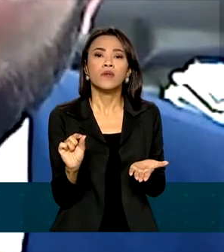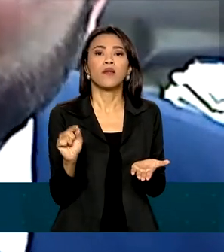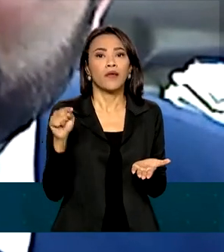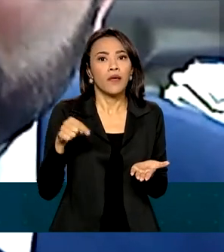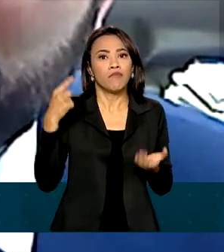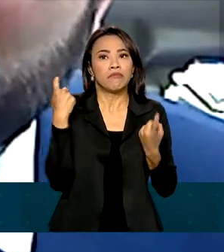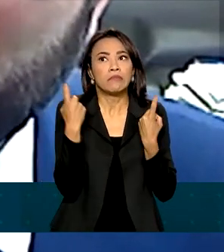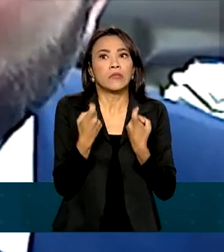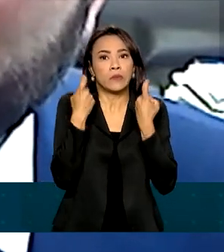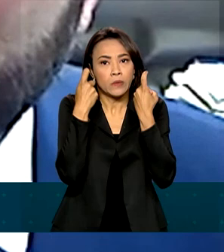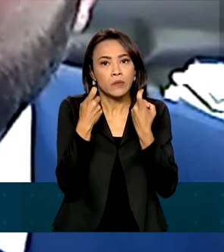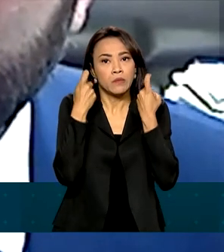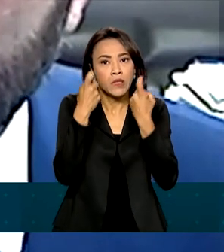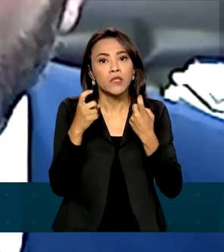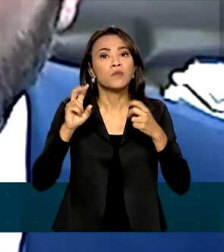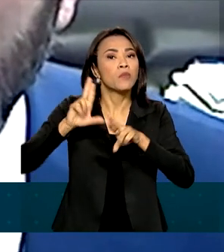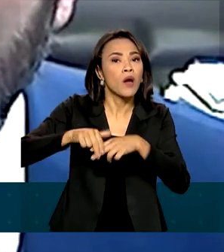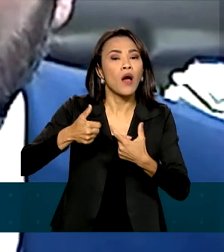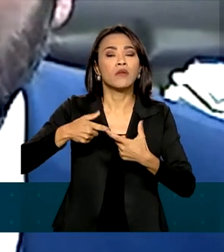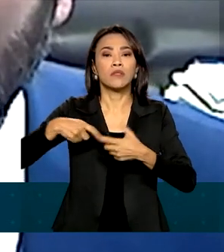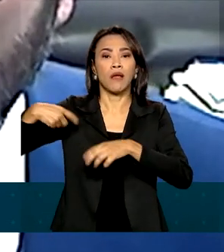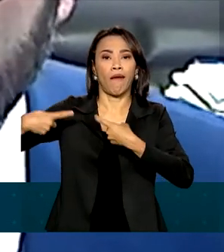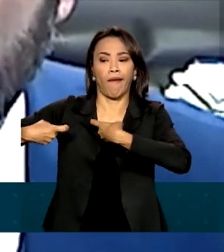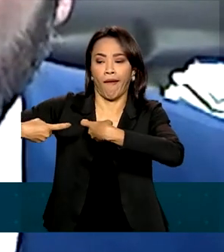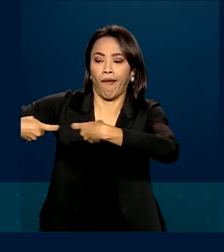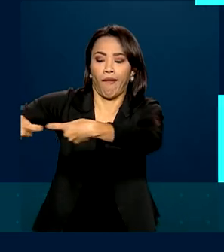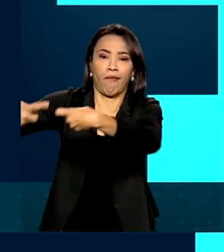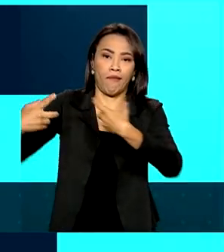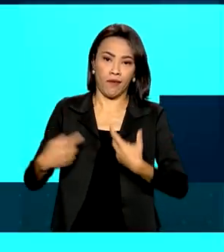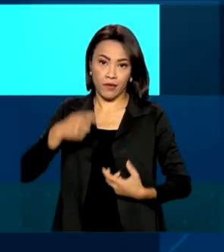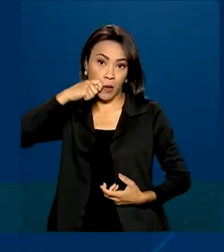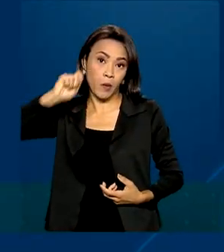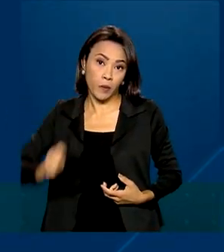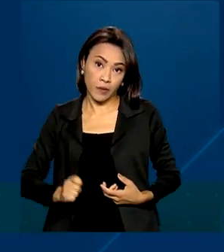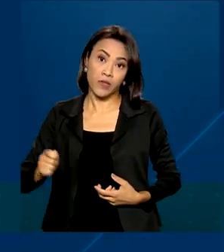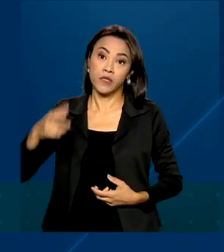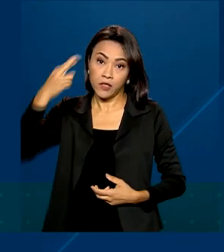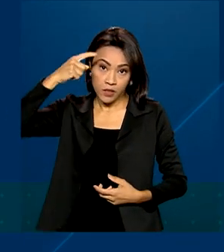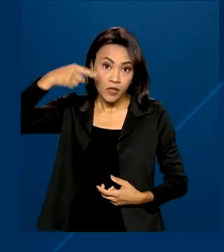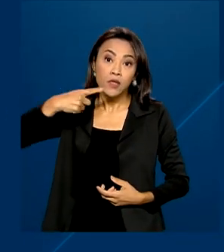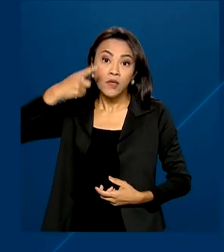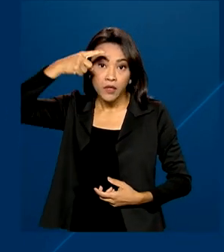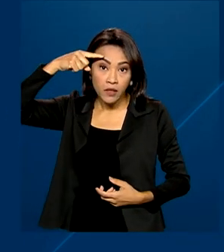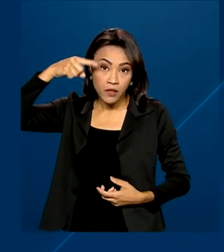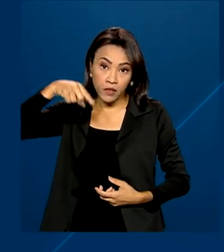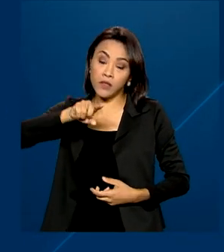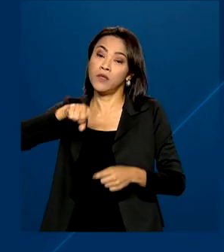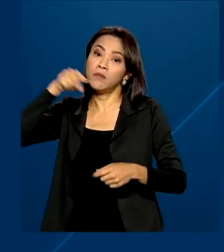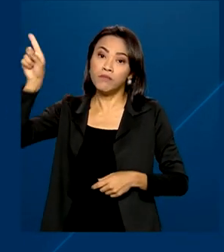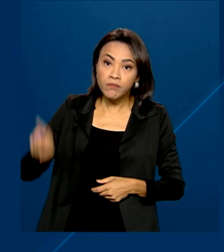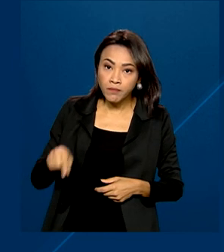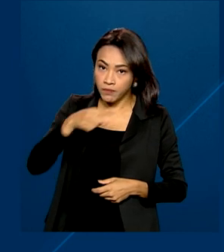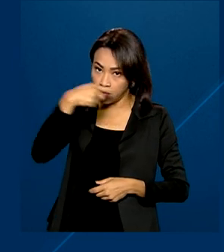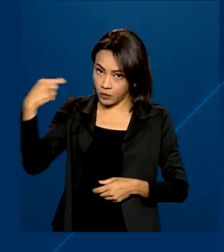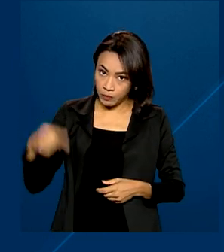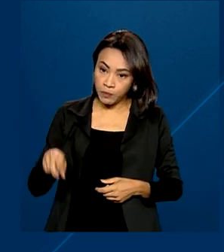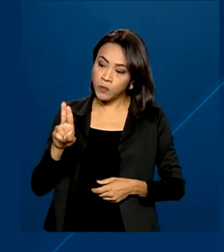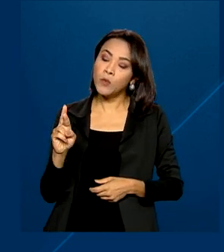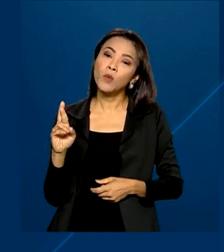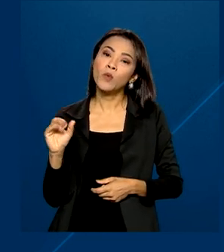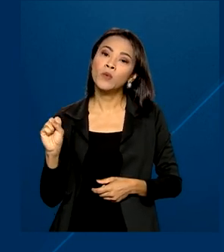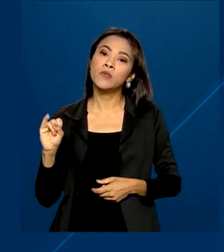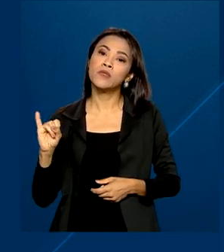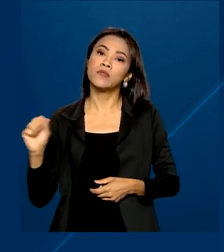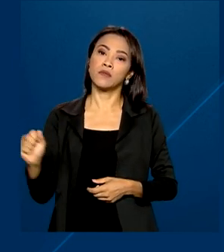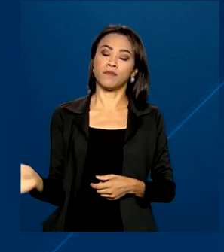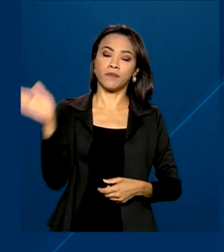mais preocupantes com a guerra entre Ucrânia e Rússia. Segundo a Secretaria de Comércio Exterior do Ministério da Economia, o